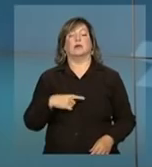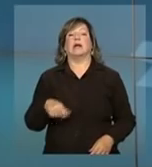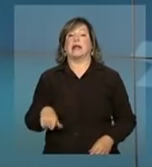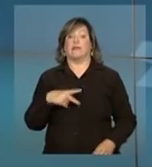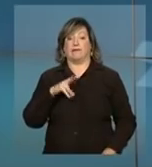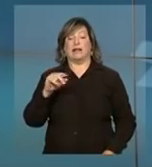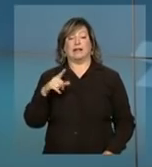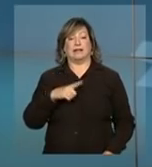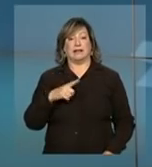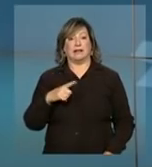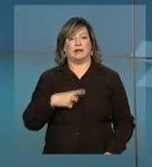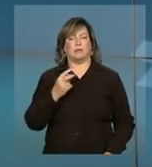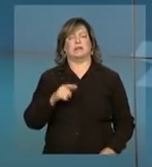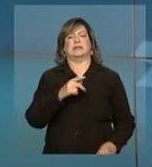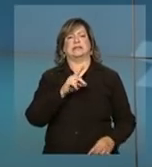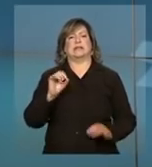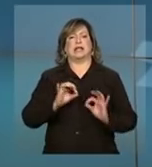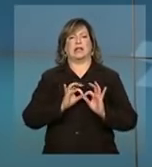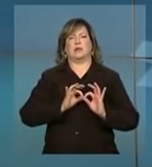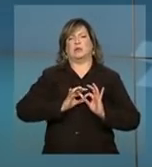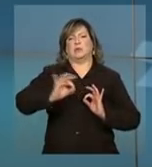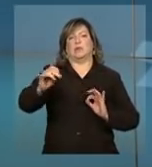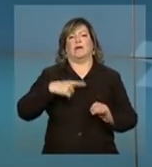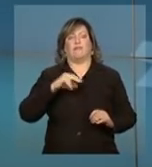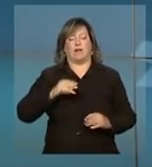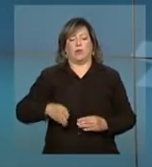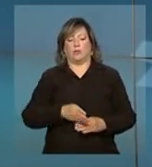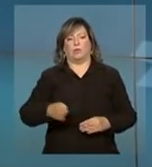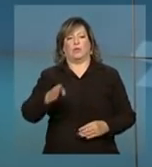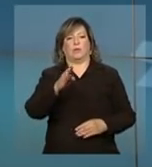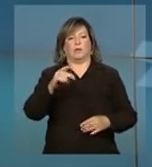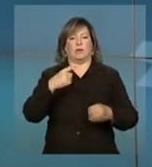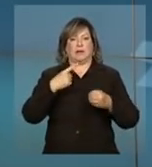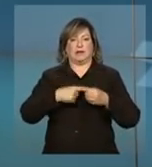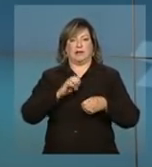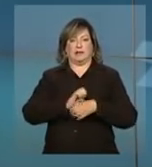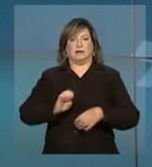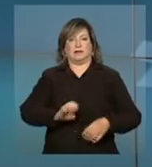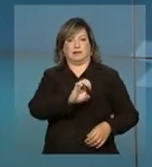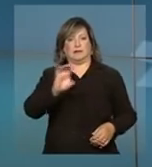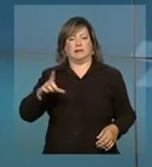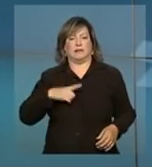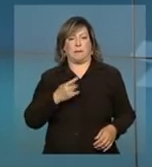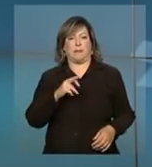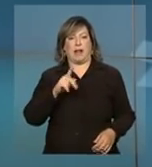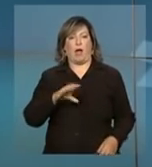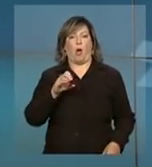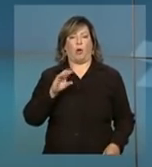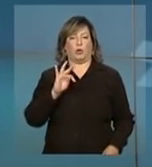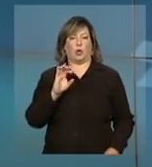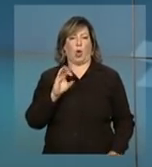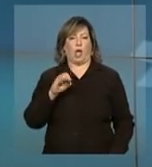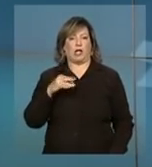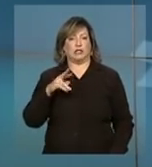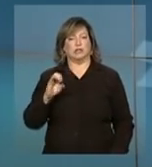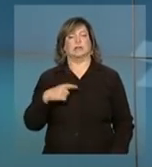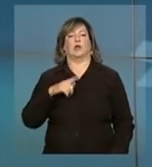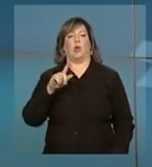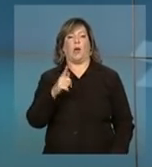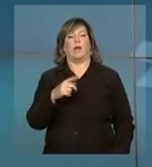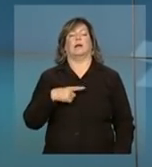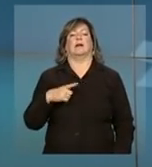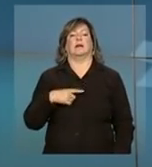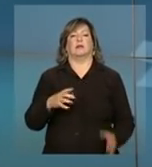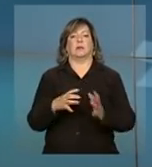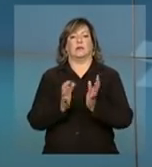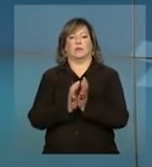.100 quilômetros de extensão que vão cortar os estados do Pará, Tocantins, Goiás e Minas Gerais. A Anel prevê